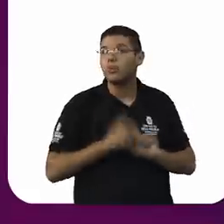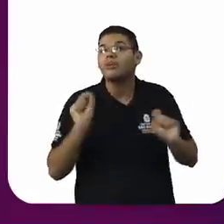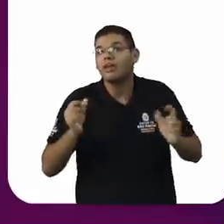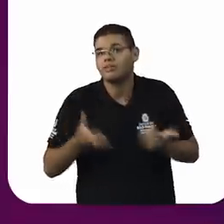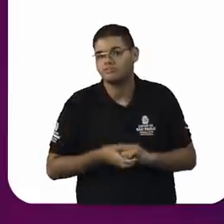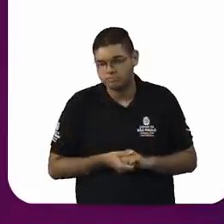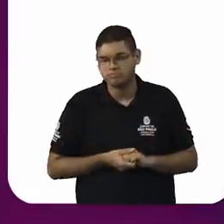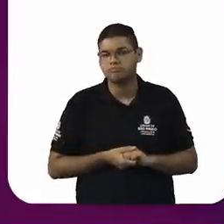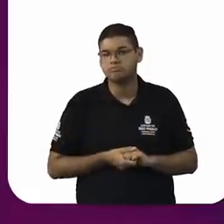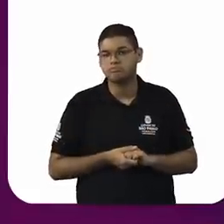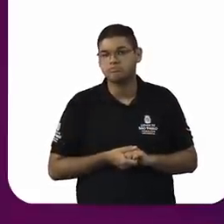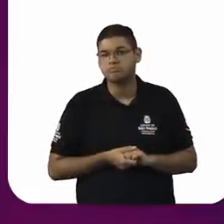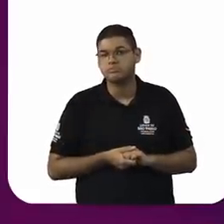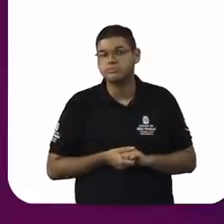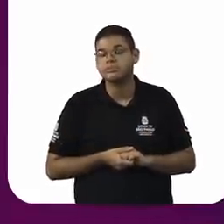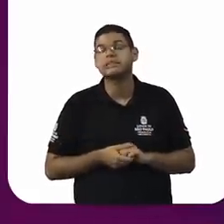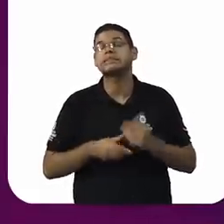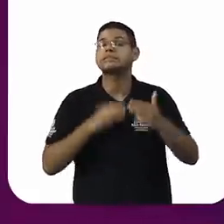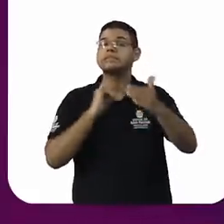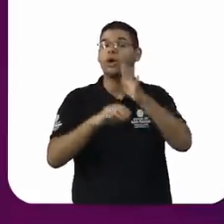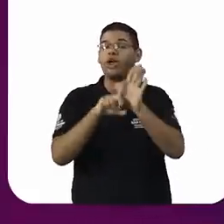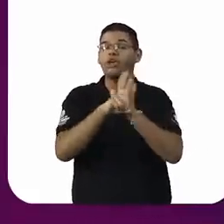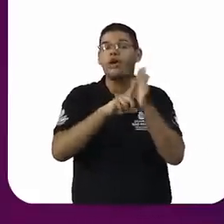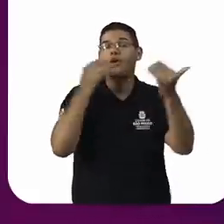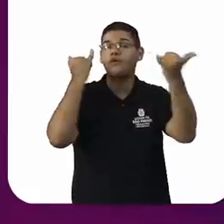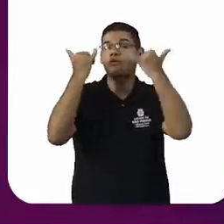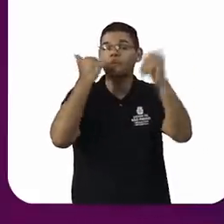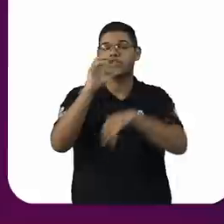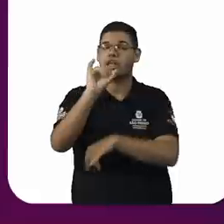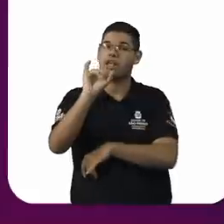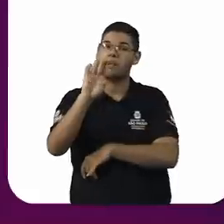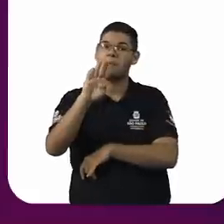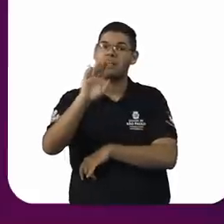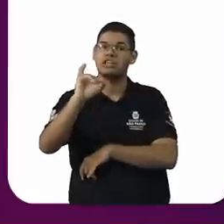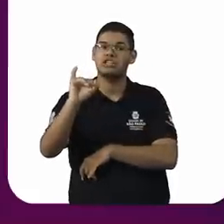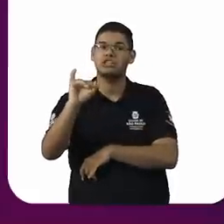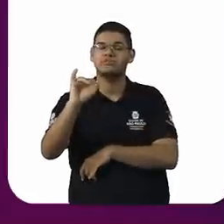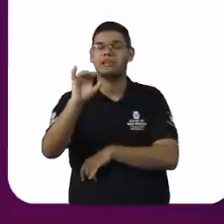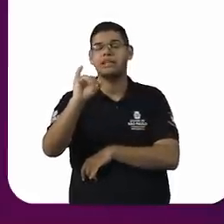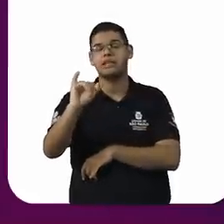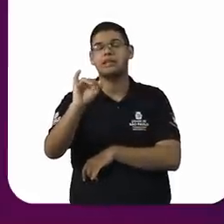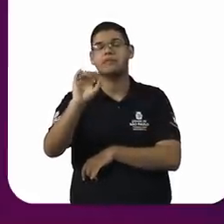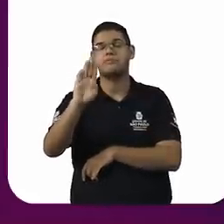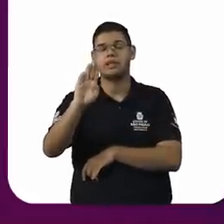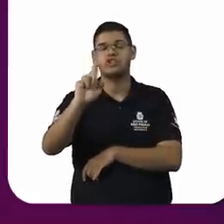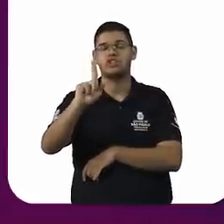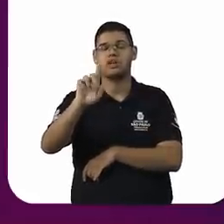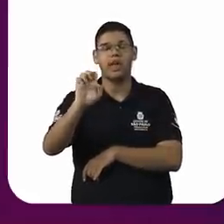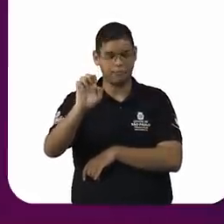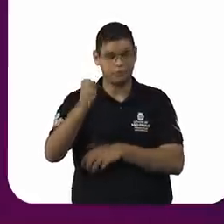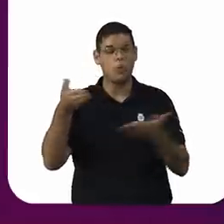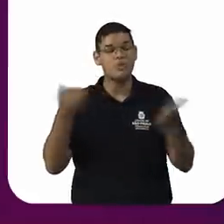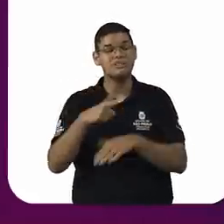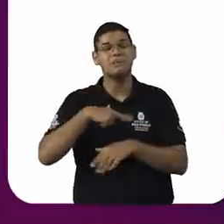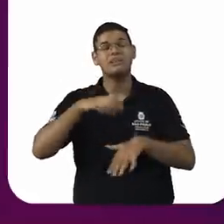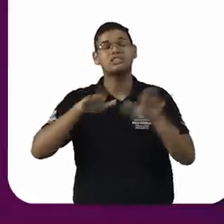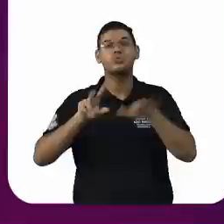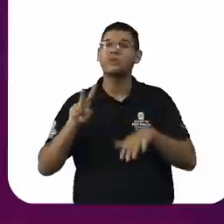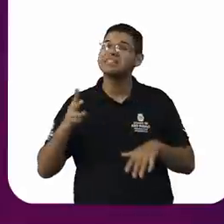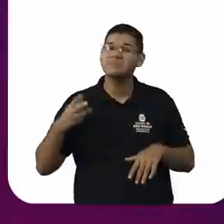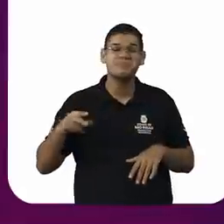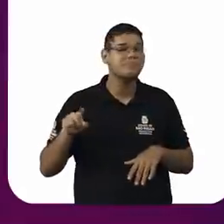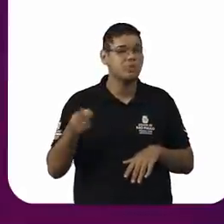mais de duas mil denominações ou confusões religiosas no Brasil. Qual é o desafio da